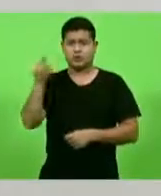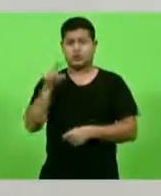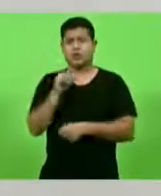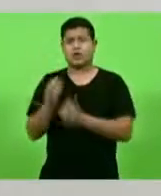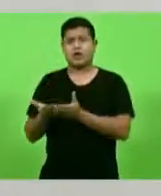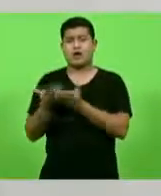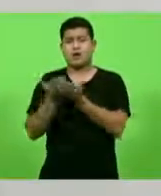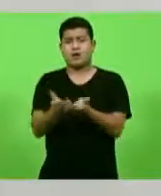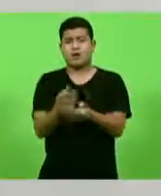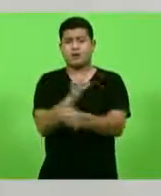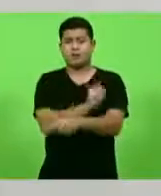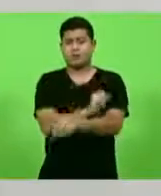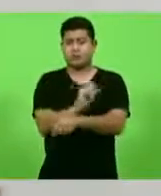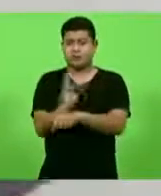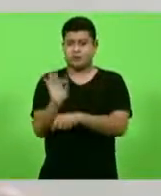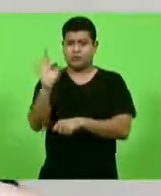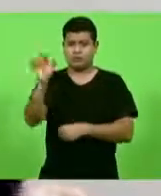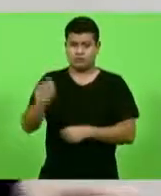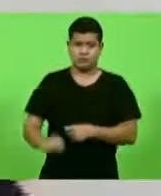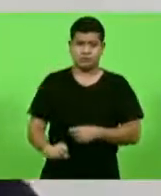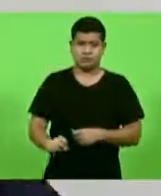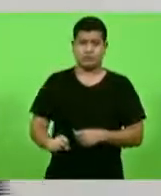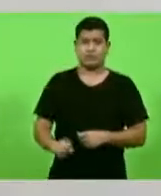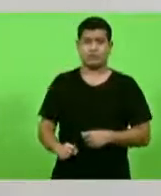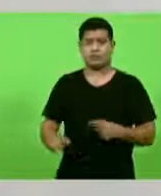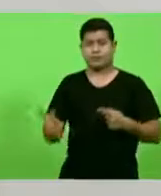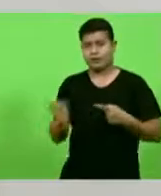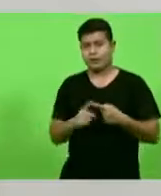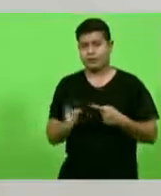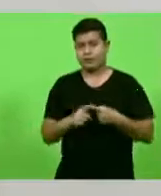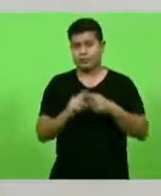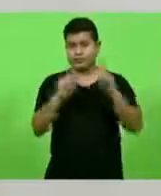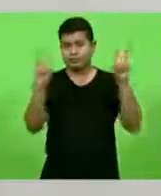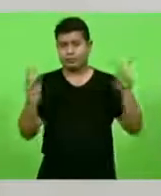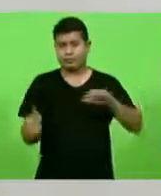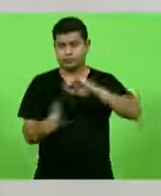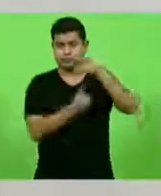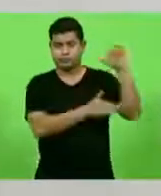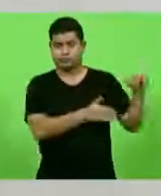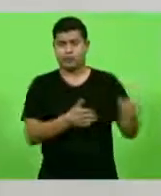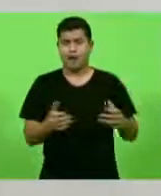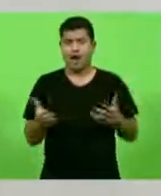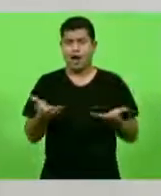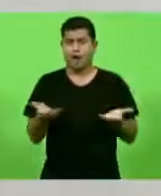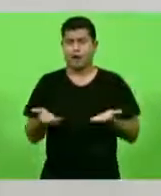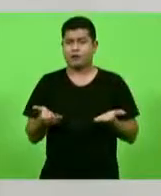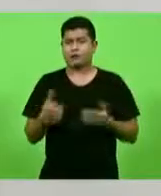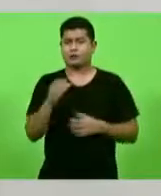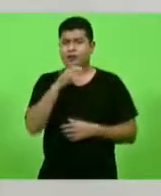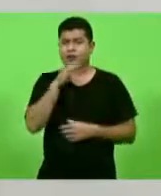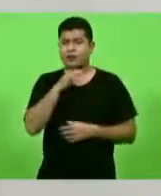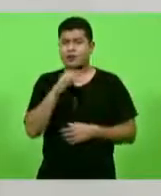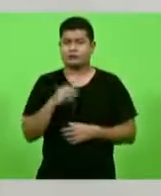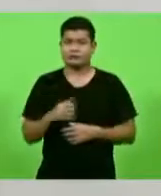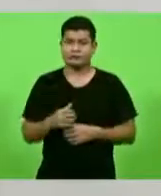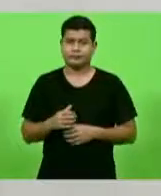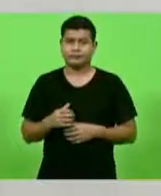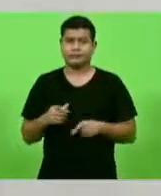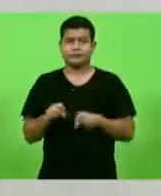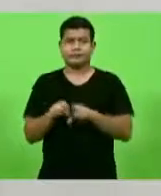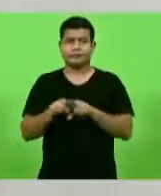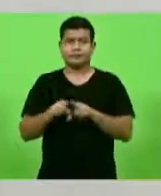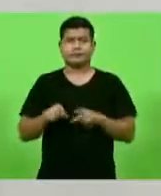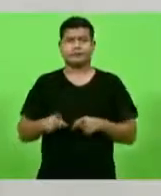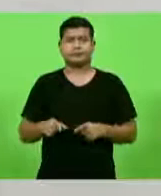aqui em Santa Catarina. Essa é a primeira coisa. Eu queria falar rapidamente mais uma